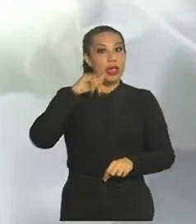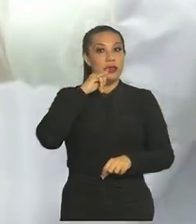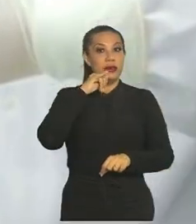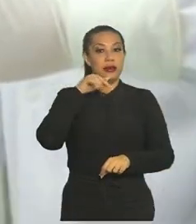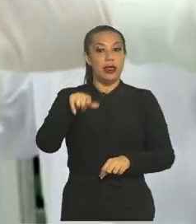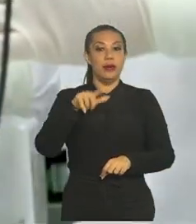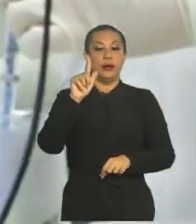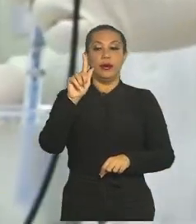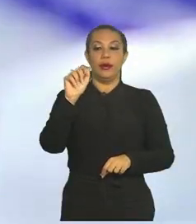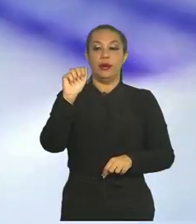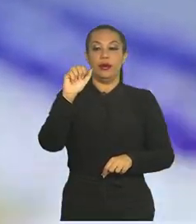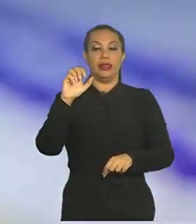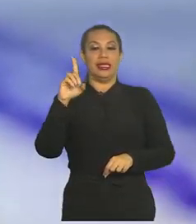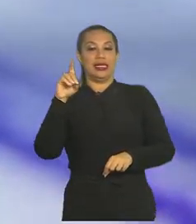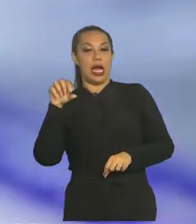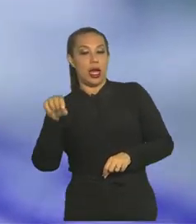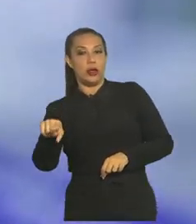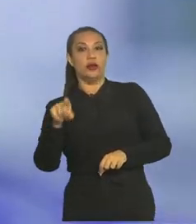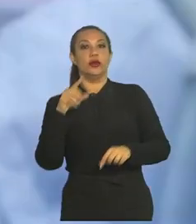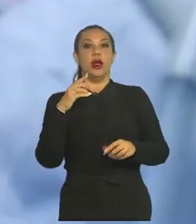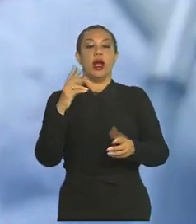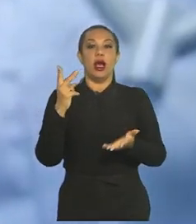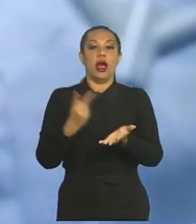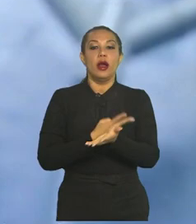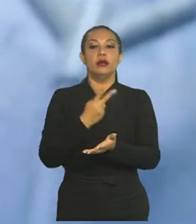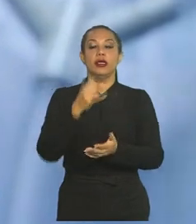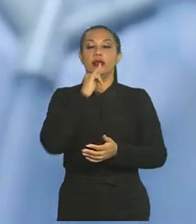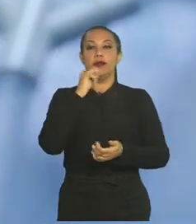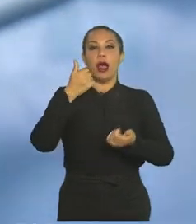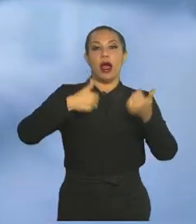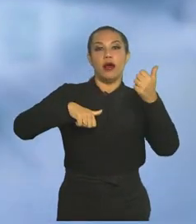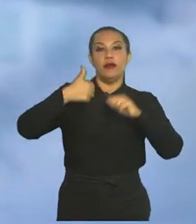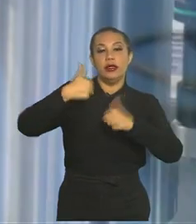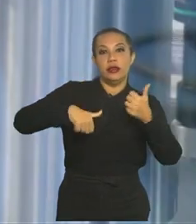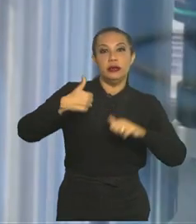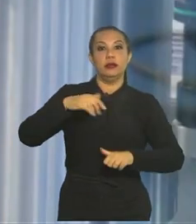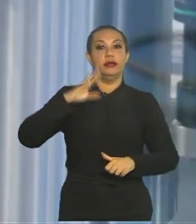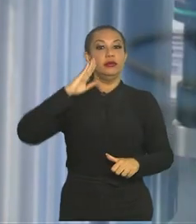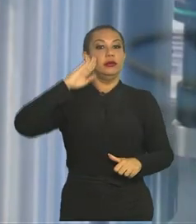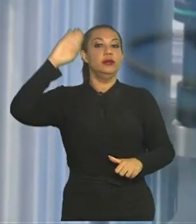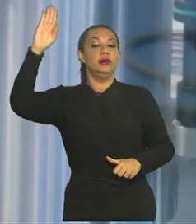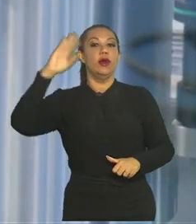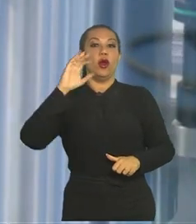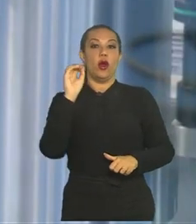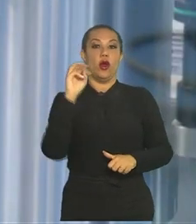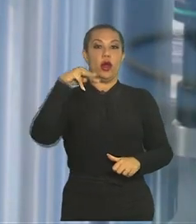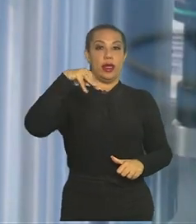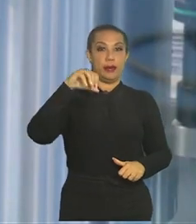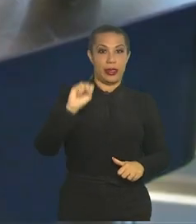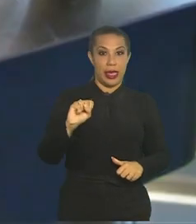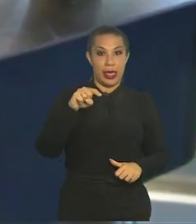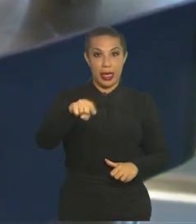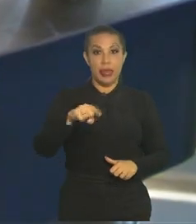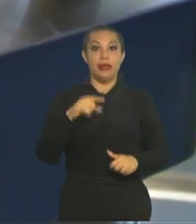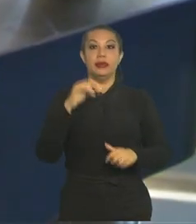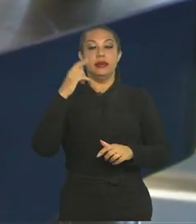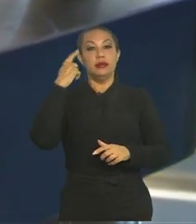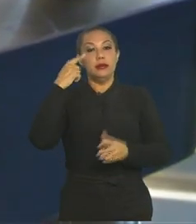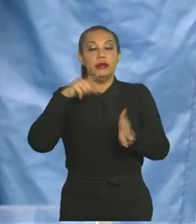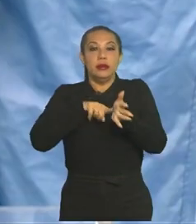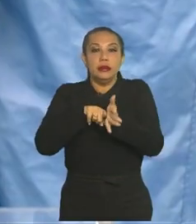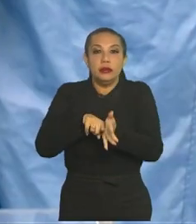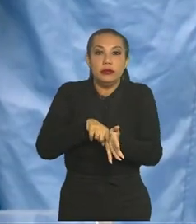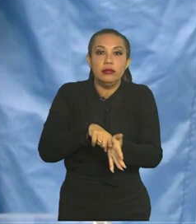Ela foi até muito, não só foi bem avaliada, foi a melhor avaliada pela OMS para entrar em ensaio clínico,